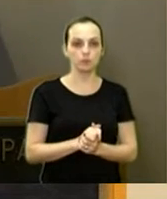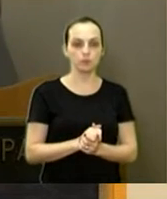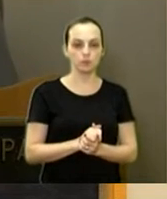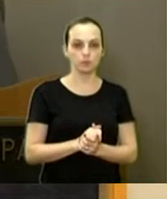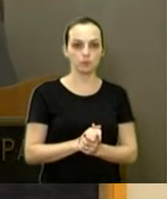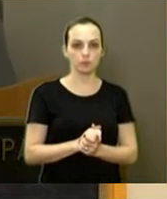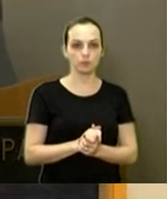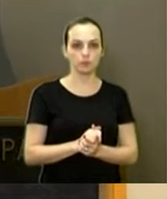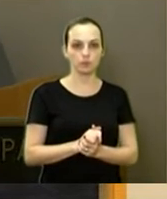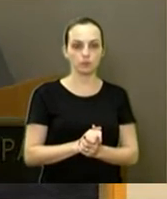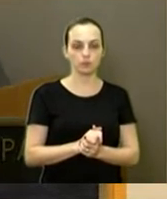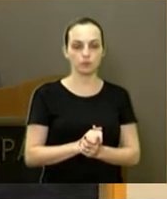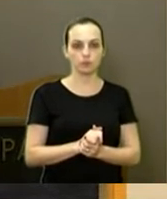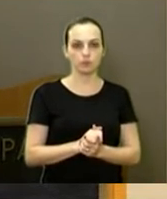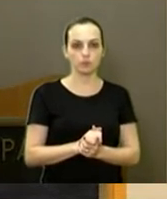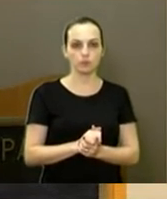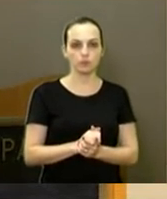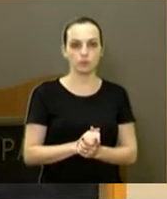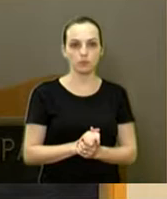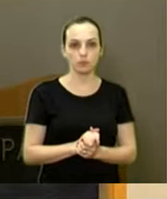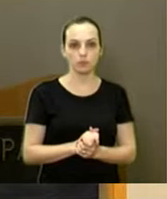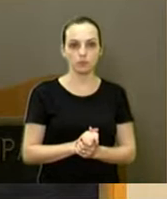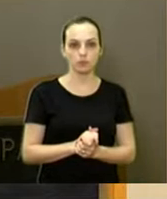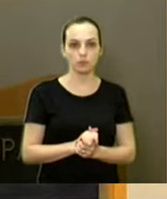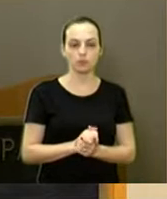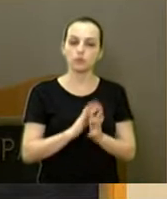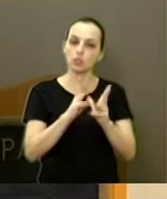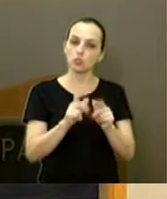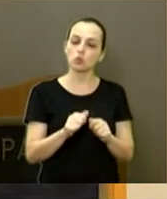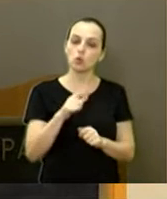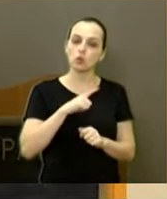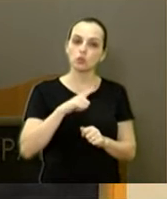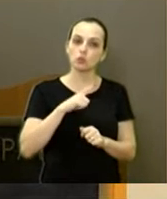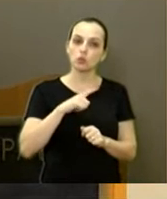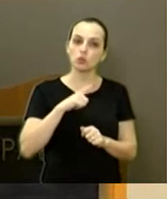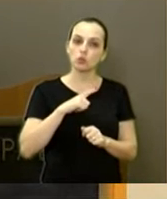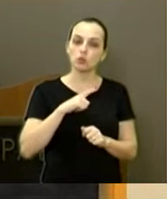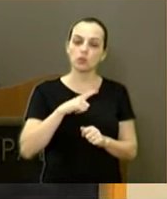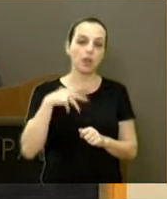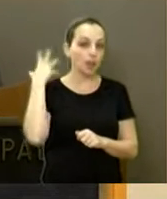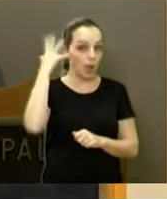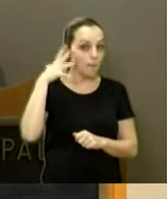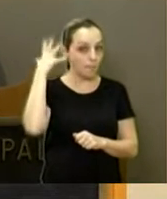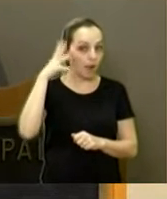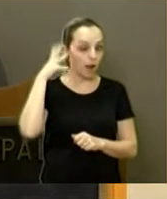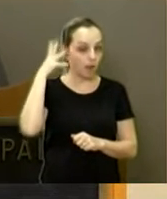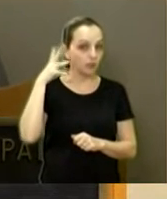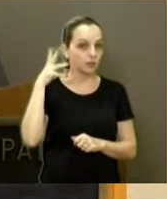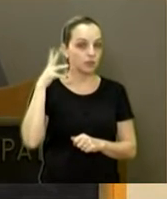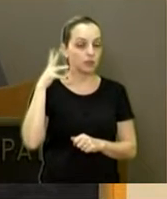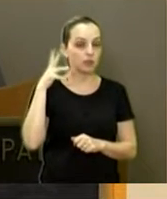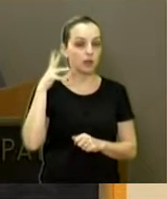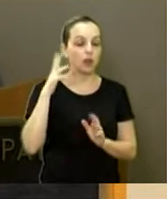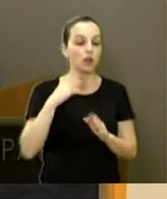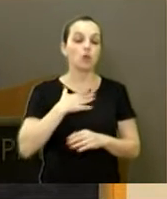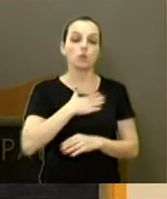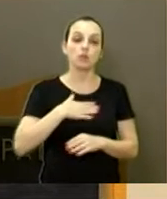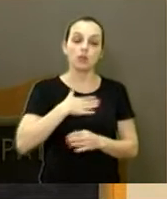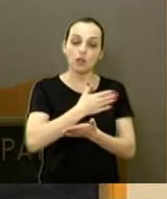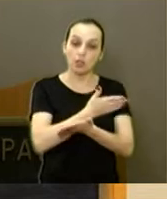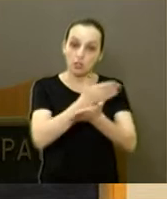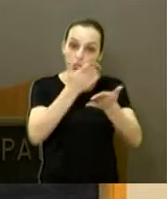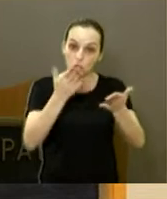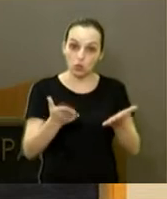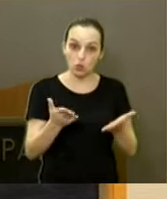Inclusive, nós passamos essa matéria, todo mundo tem essa matéria da palestra dessa moça. Gostaria que toda a casa ouvisse que a